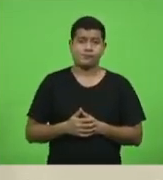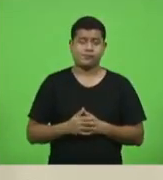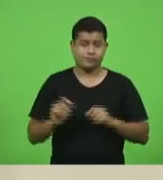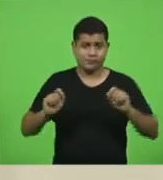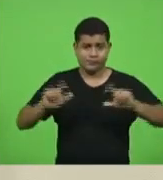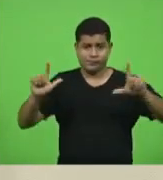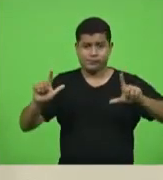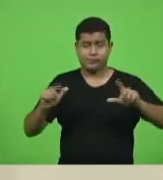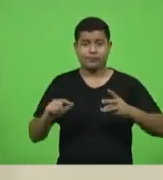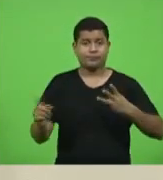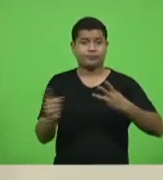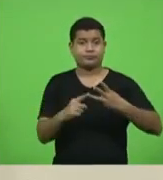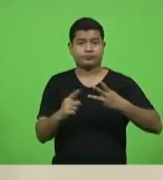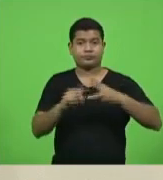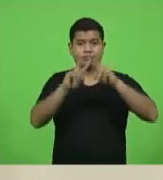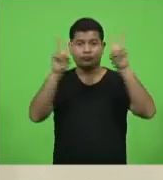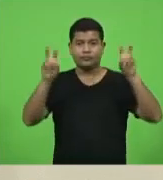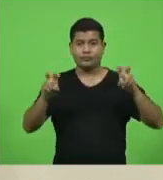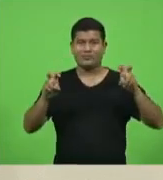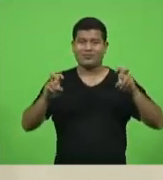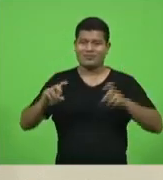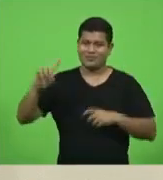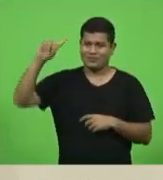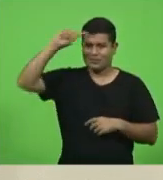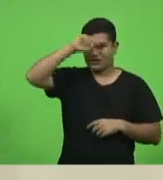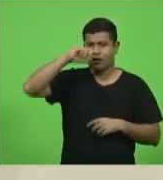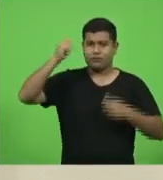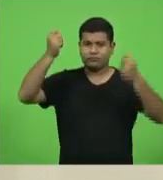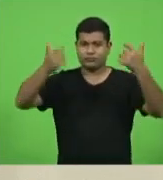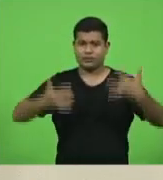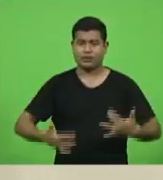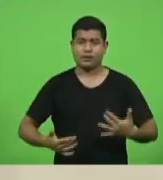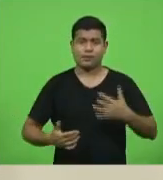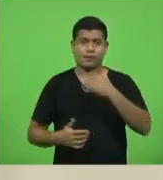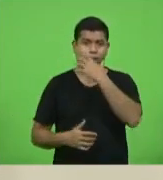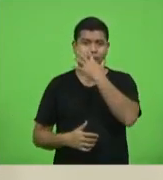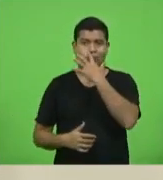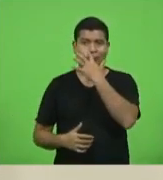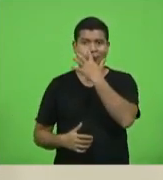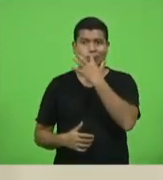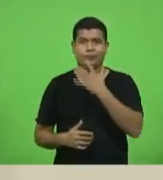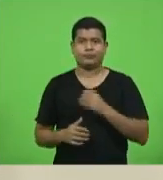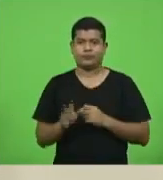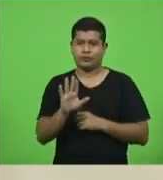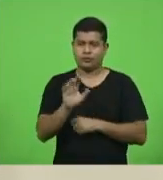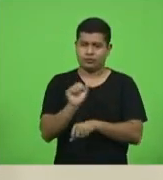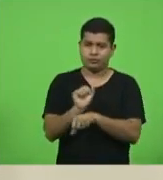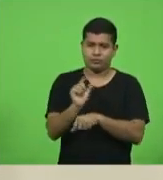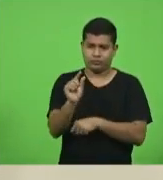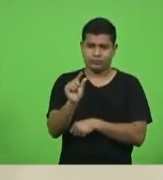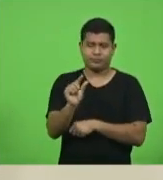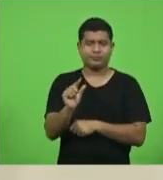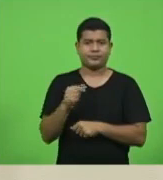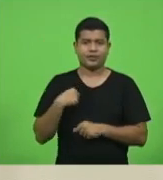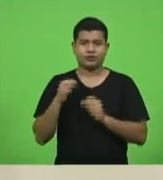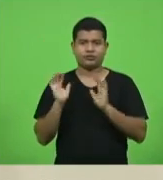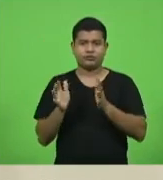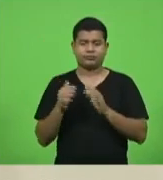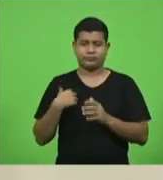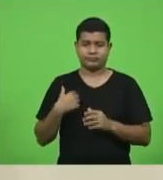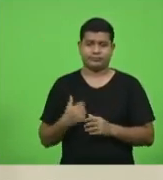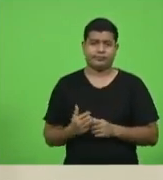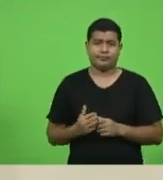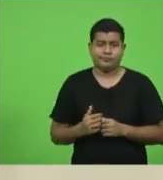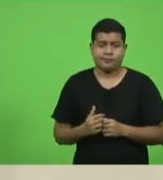eu tenho talvez dificuldade de falar. Talvez eu tenha só um minuto aqui, já lhe concedo. Eu tenho